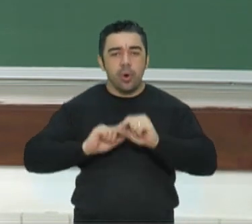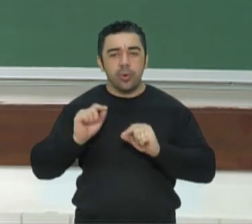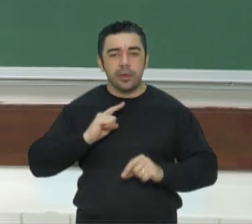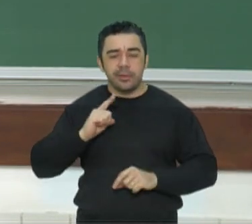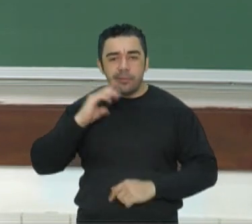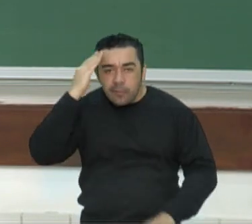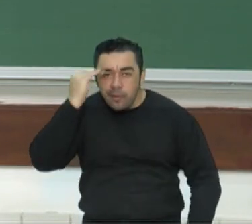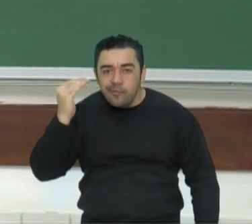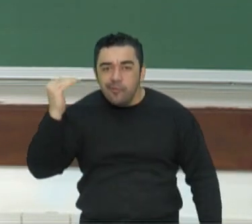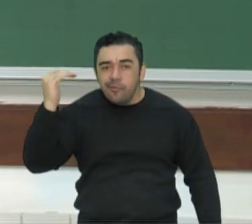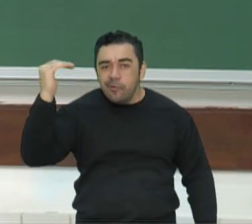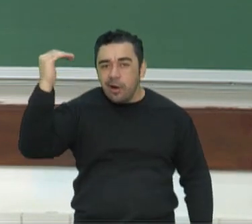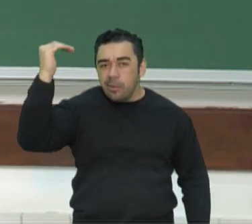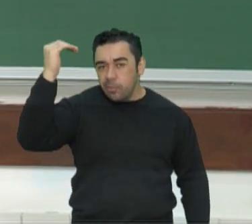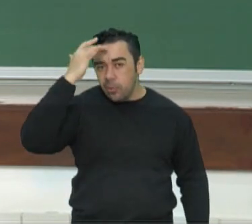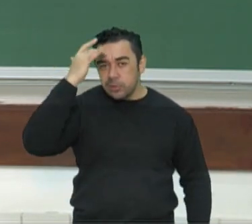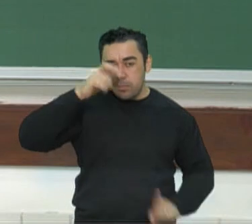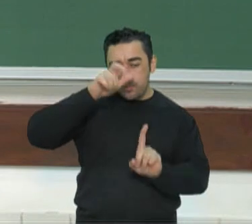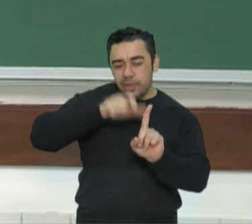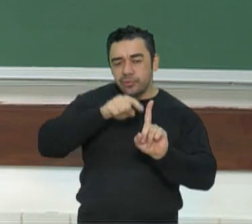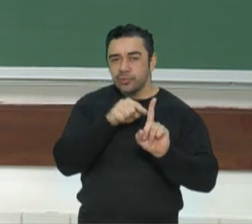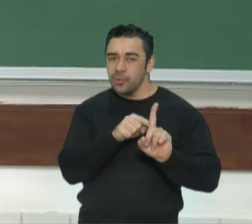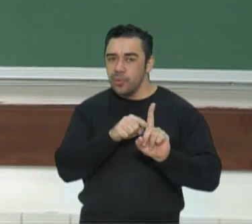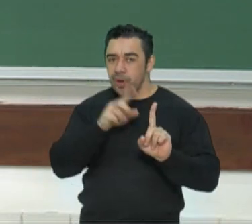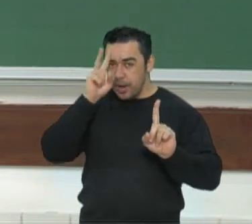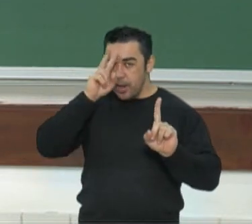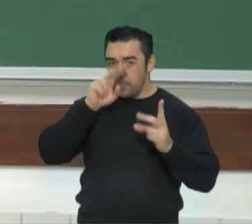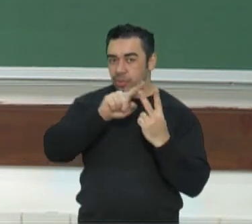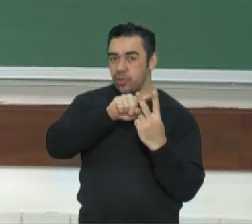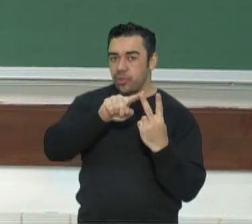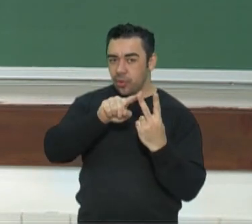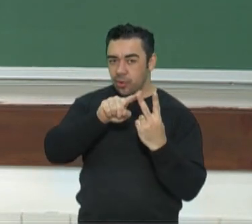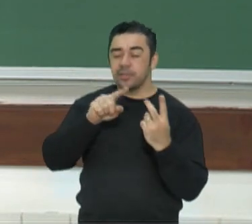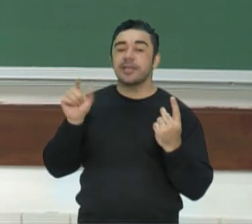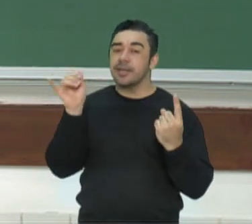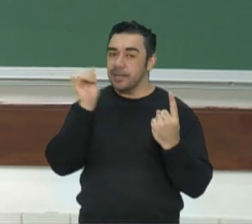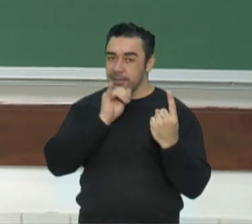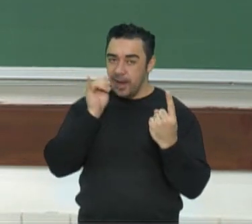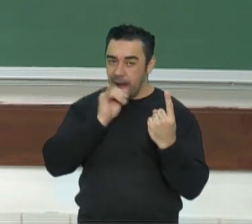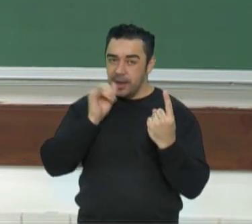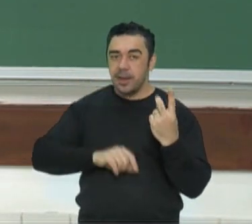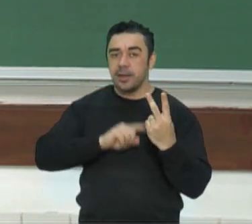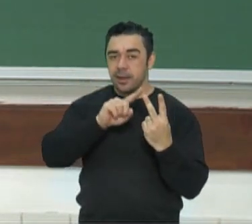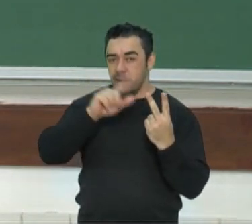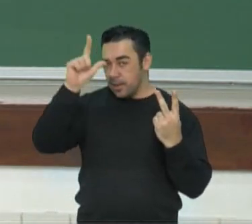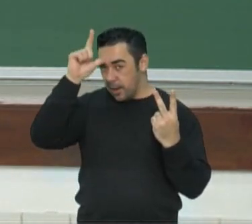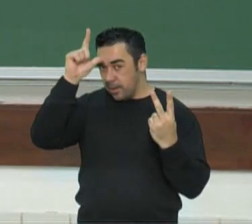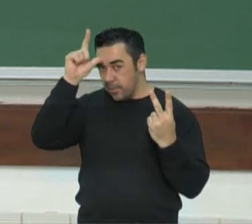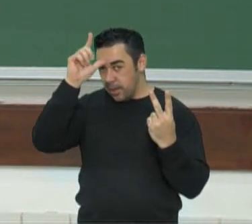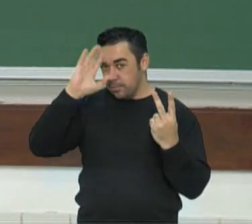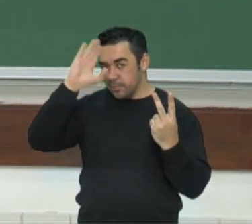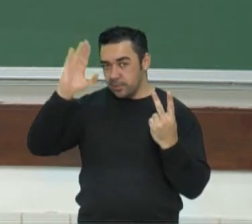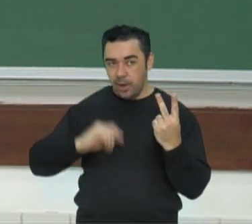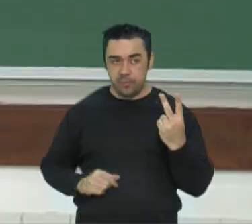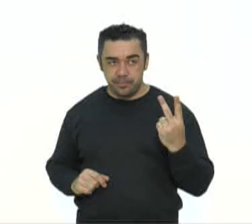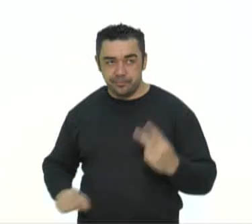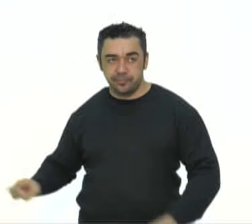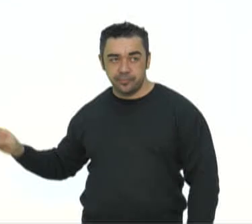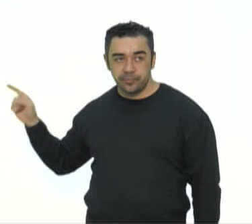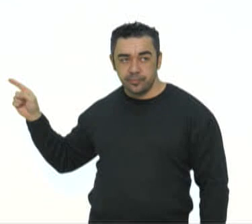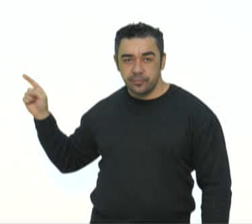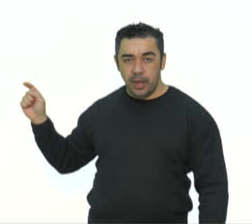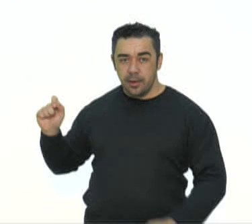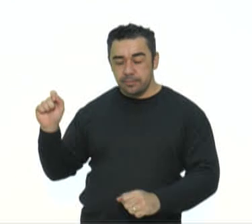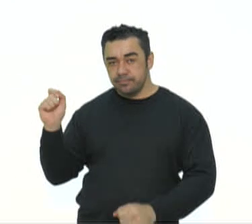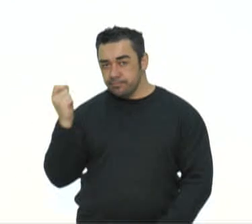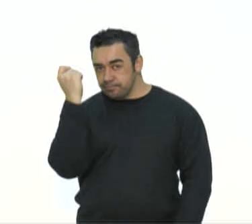população de alguns países europeus. Lembra principalmente dois? Itália e Alemanha. Olha aí, aqui você tem a